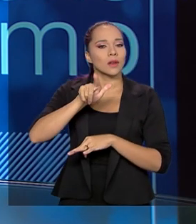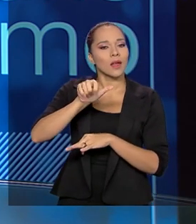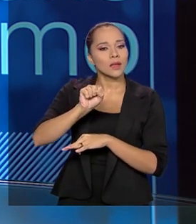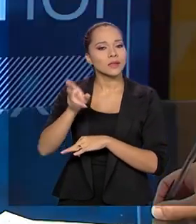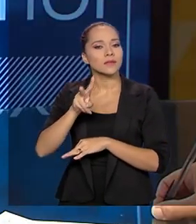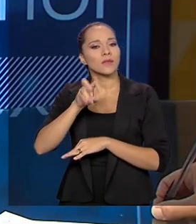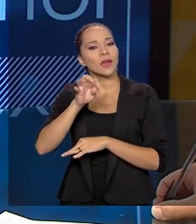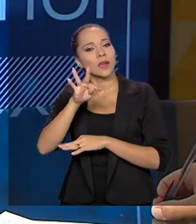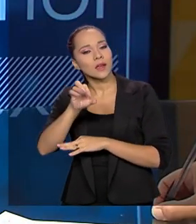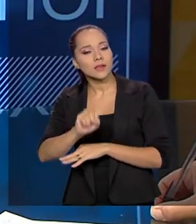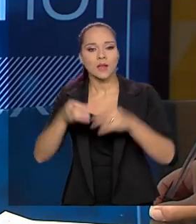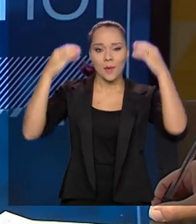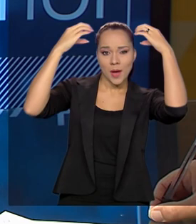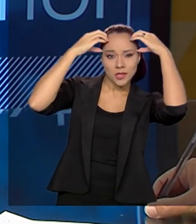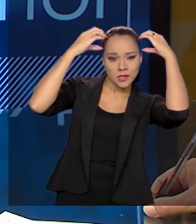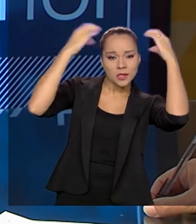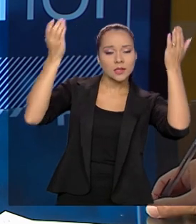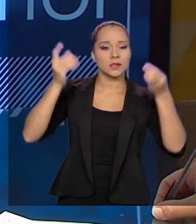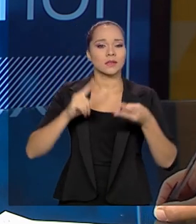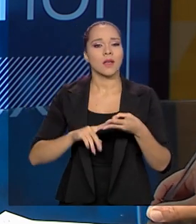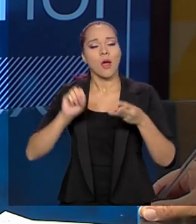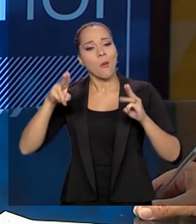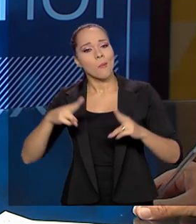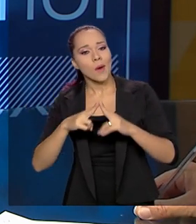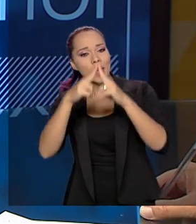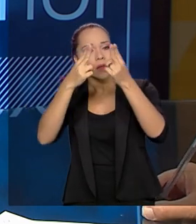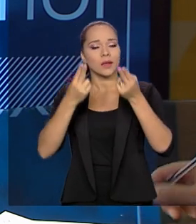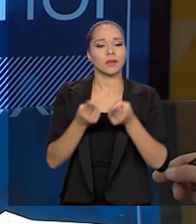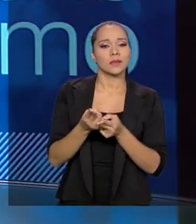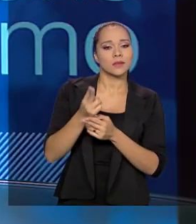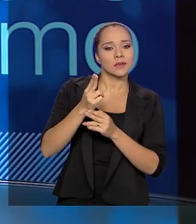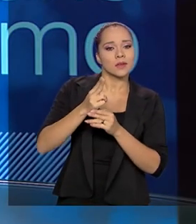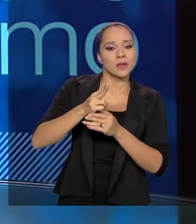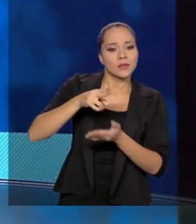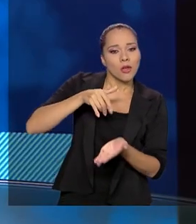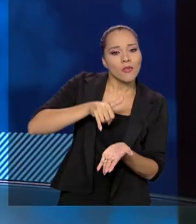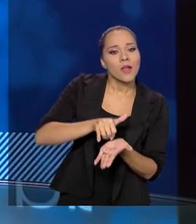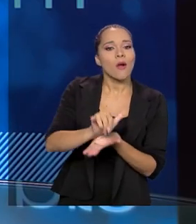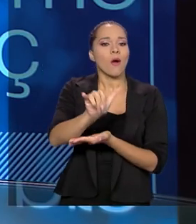Disney World, turismo de Paris, Nova York, enfim.